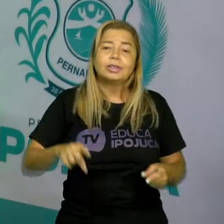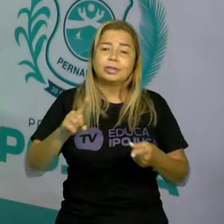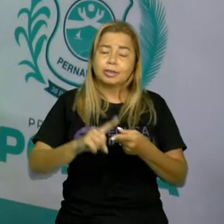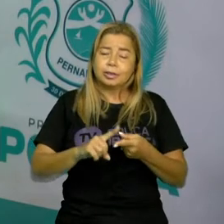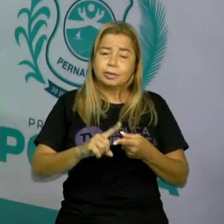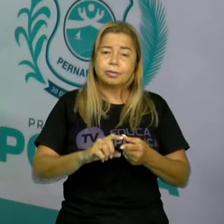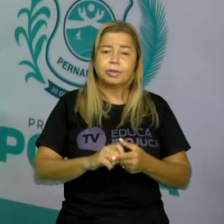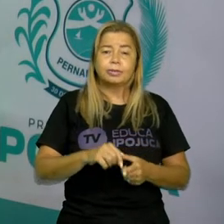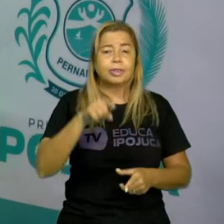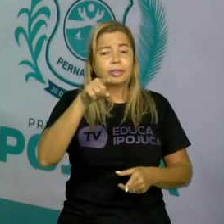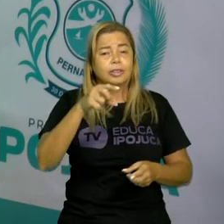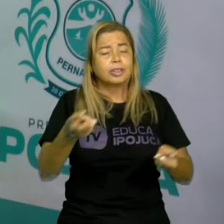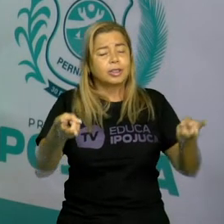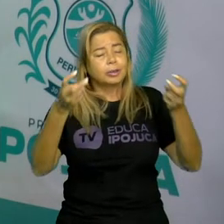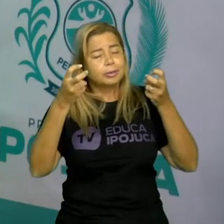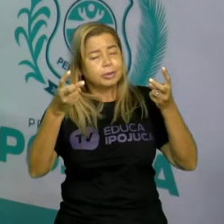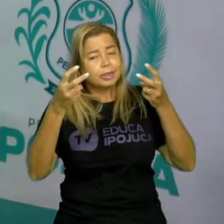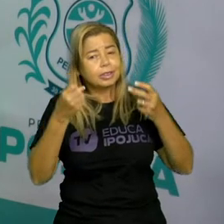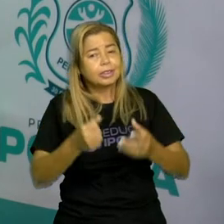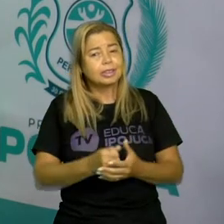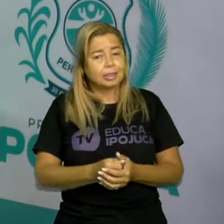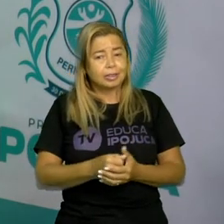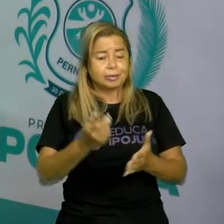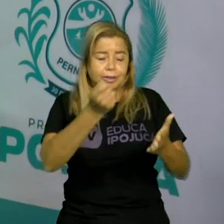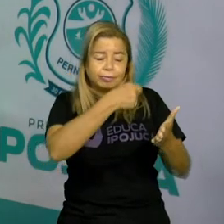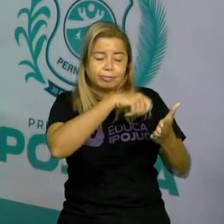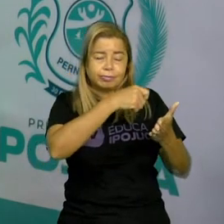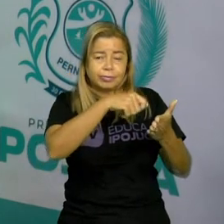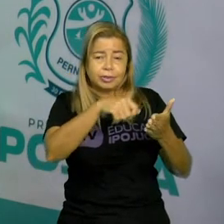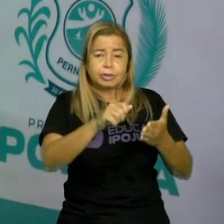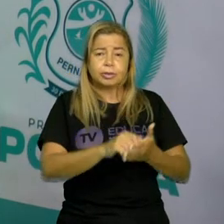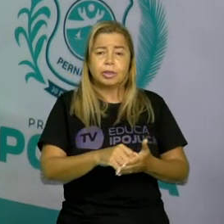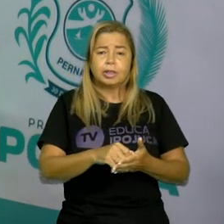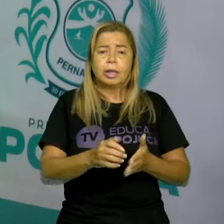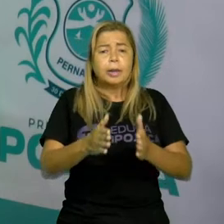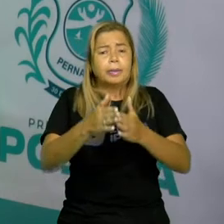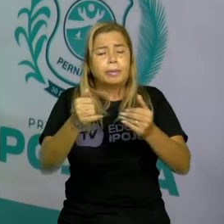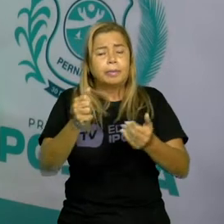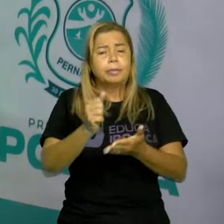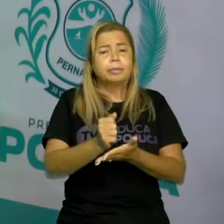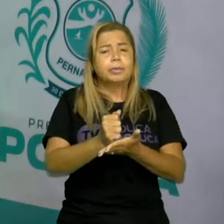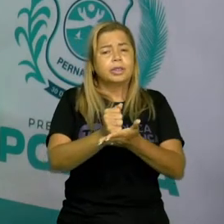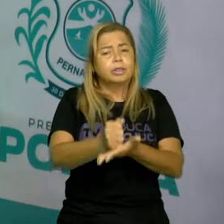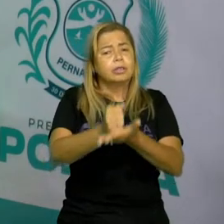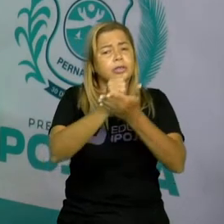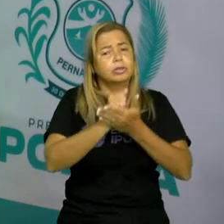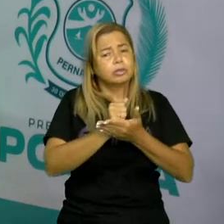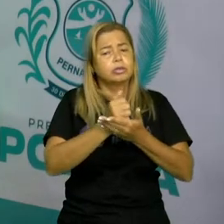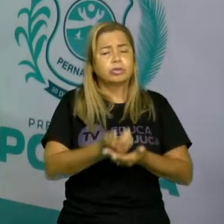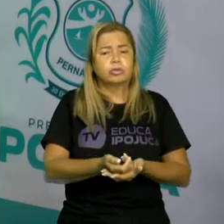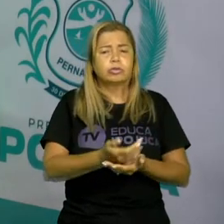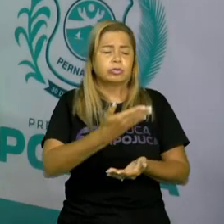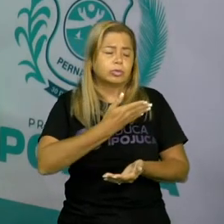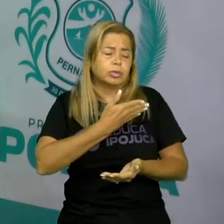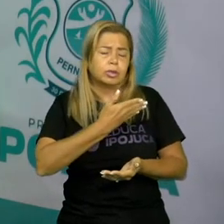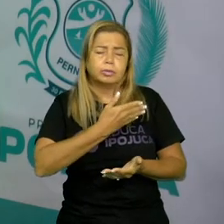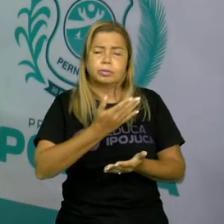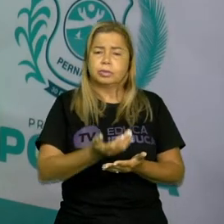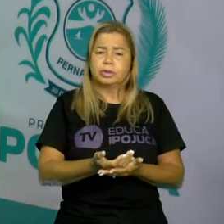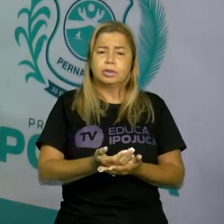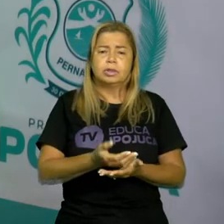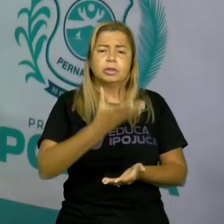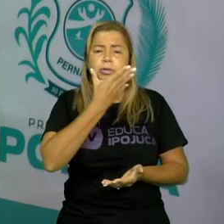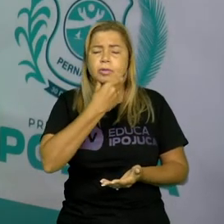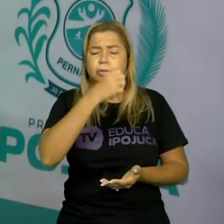Então, observa aí e faz essa observação com um registrozinho. Pede ajuda mamãe, pede ajuda papai ou coleguinha, a irmã mais